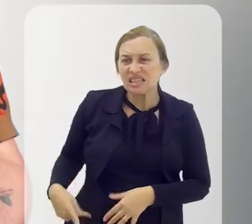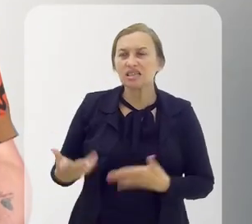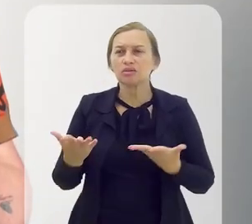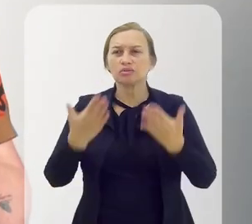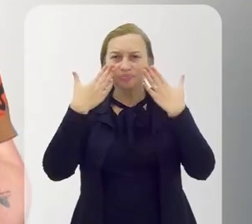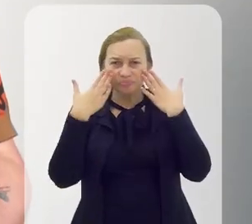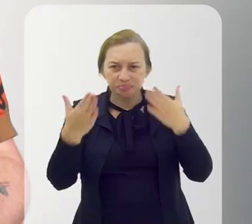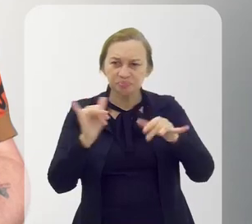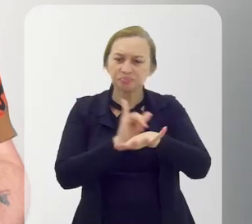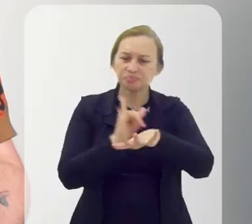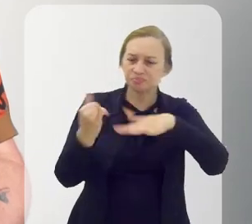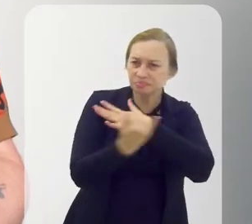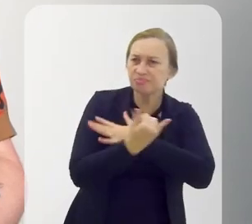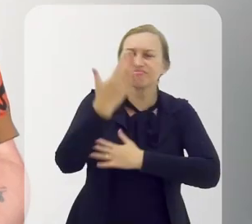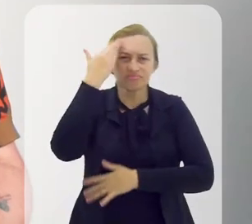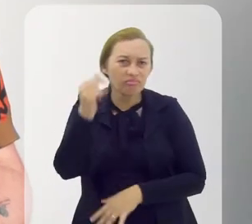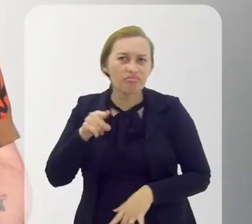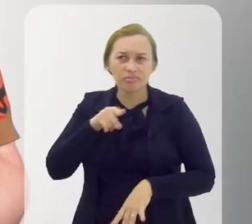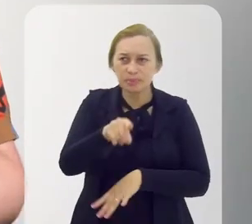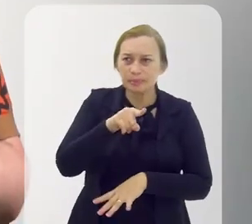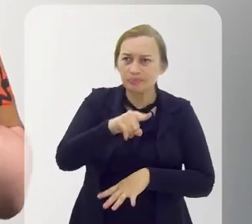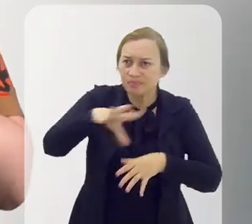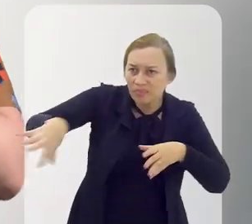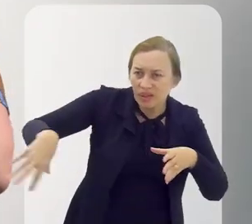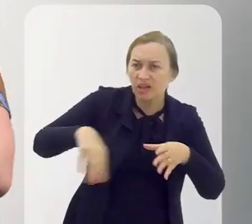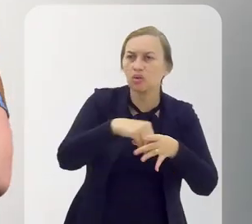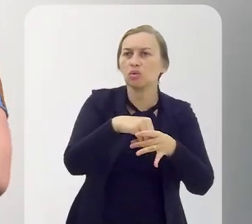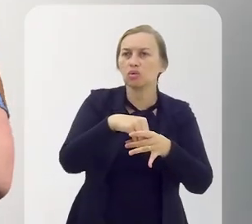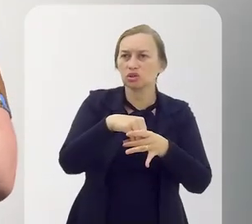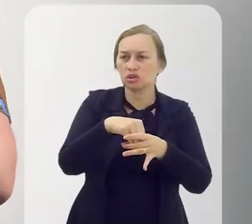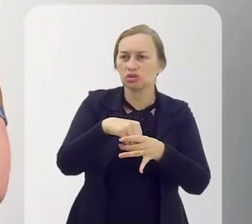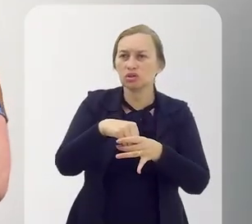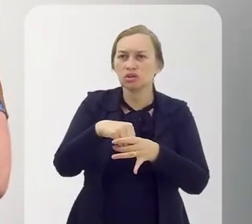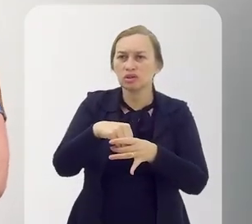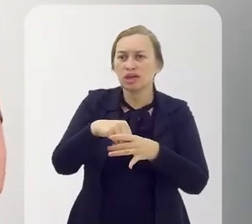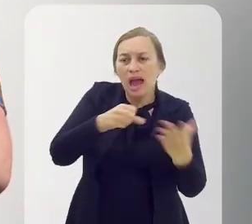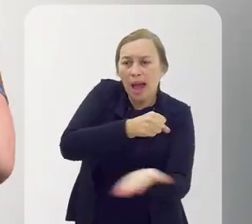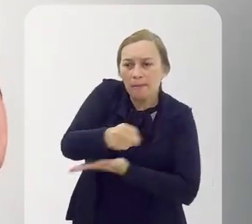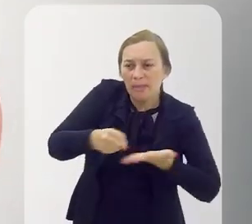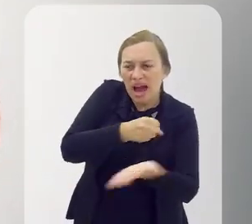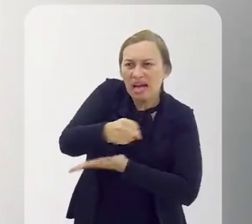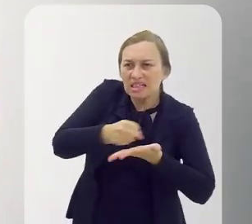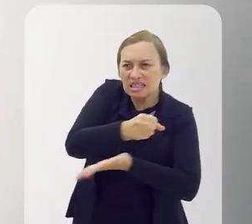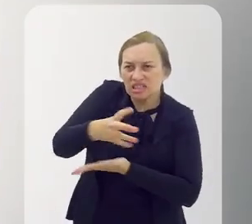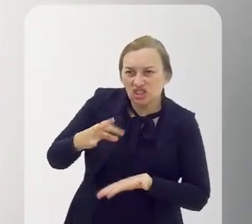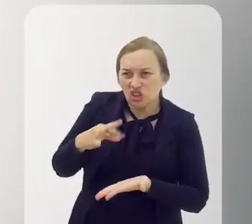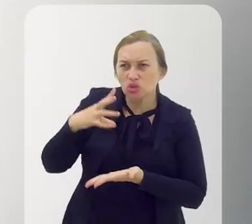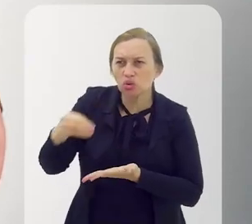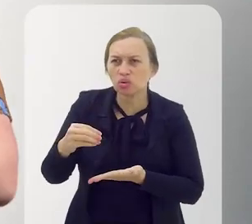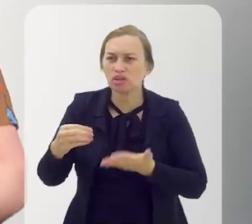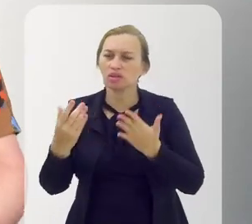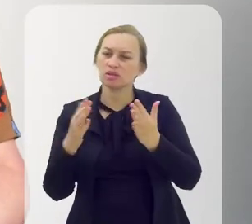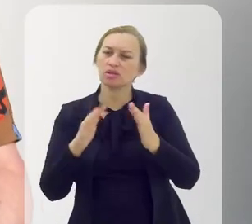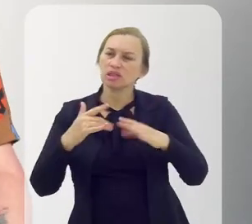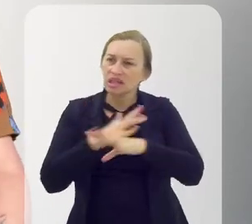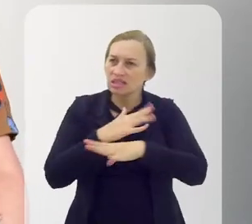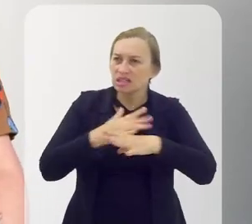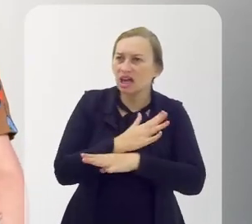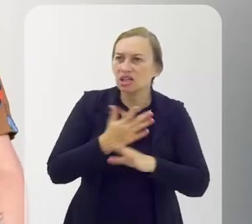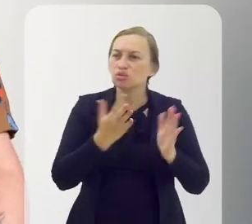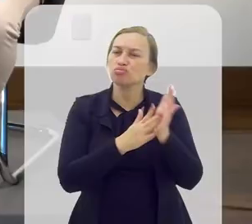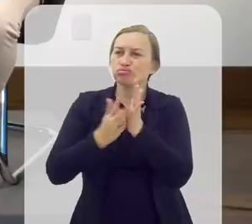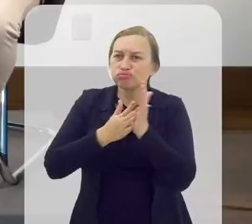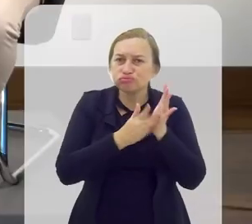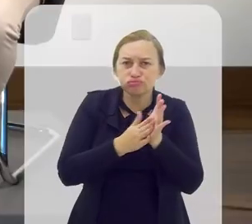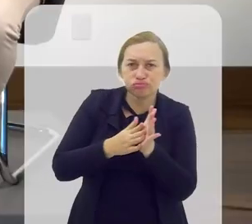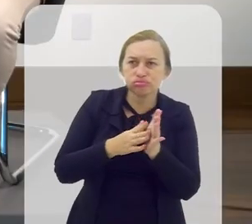Então, a presidência, quando a gente apresenta o enredo, eles sabem que ali a gente vai estar colocando também um fundamento da cidade, um fundamento da escola de